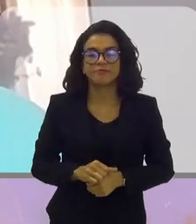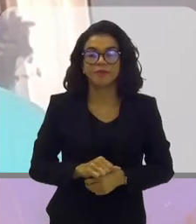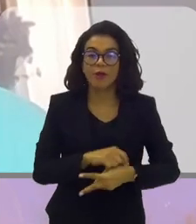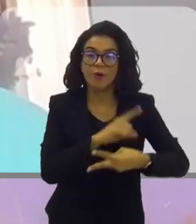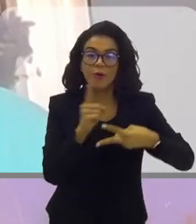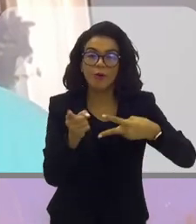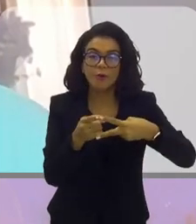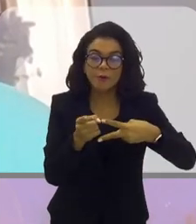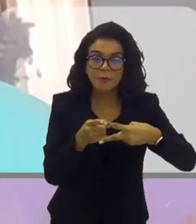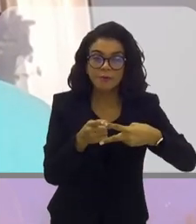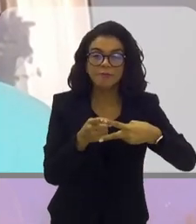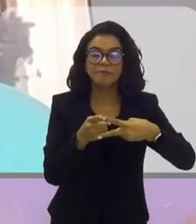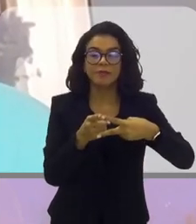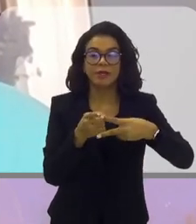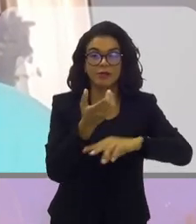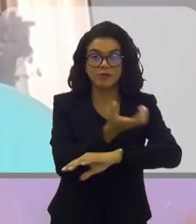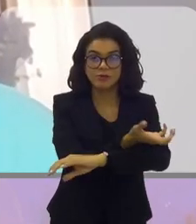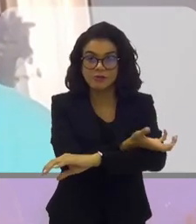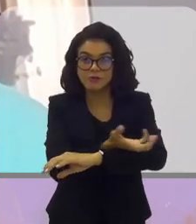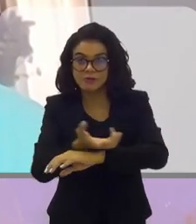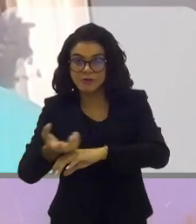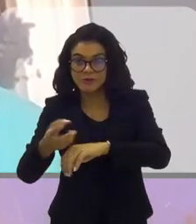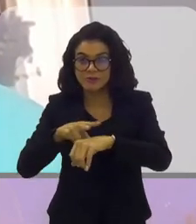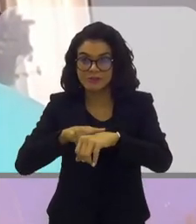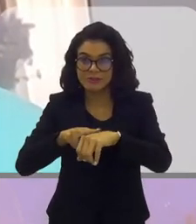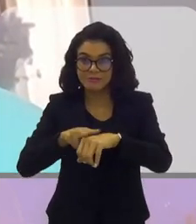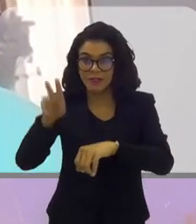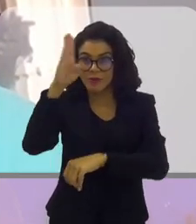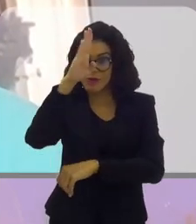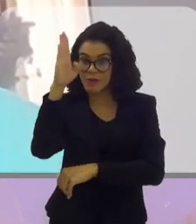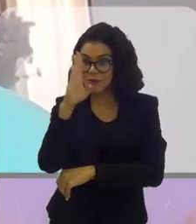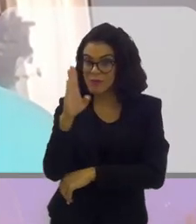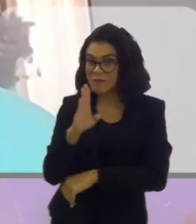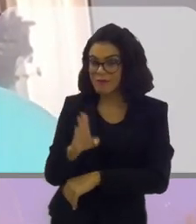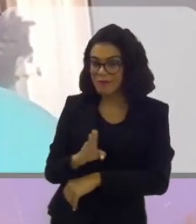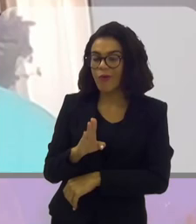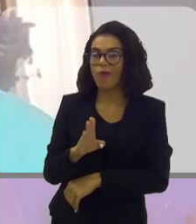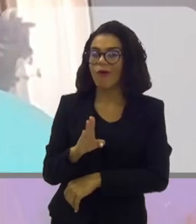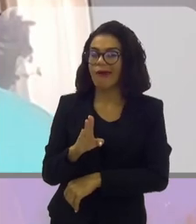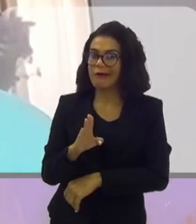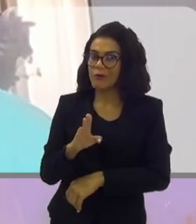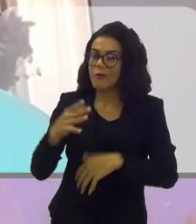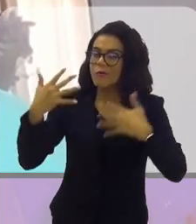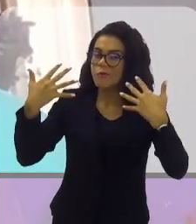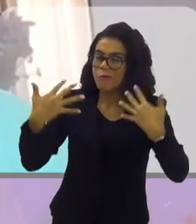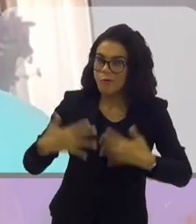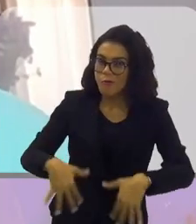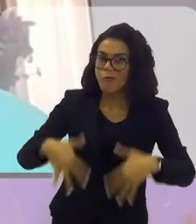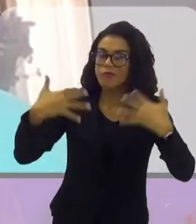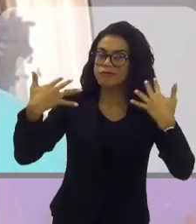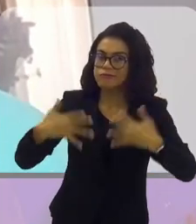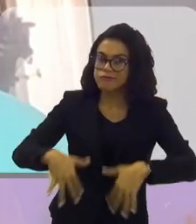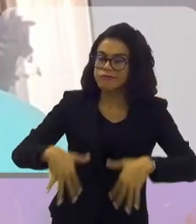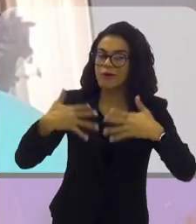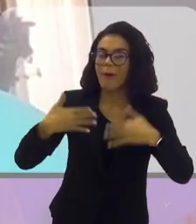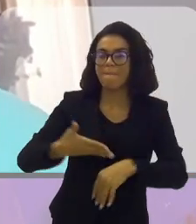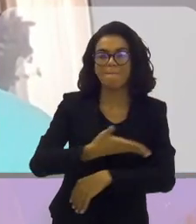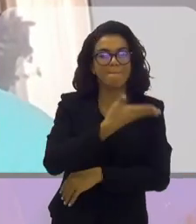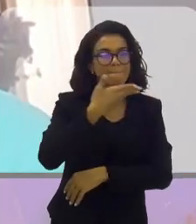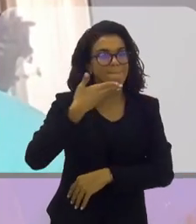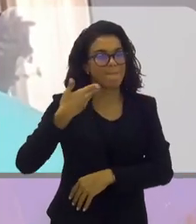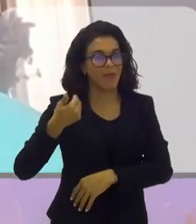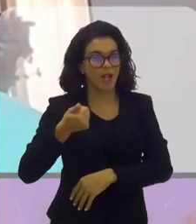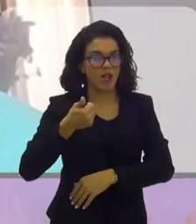O primeiro é que os gramados brasileiros, brasileiros hoje são muito, mas muito, mas muito melhores